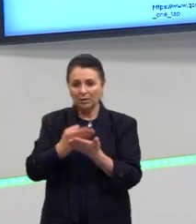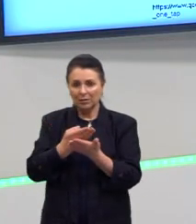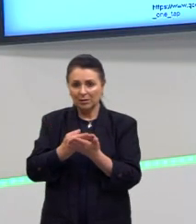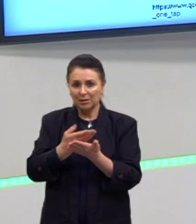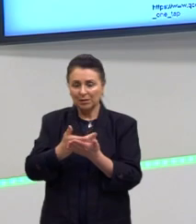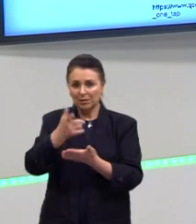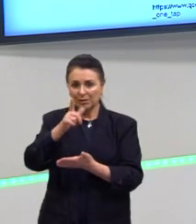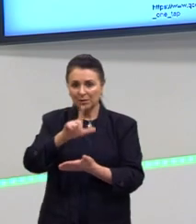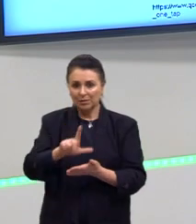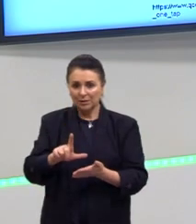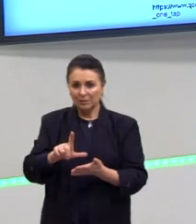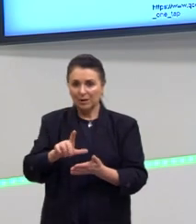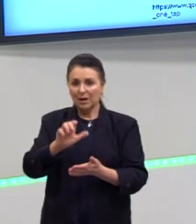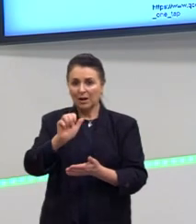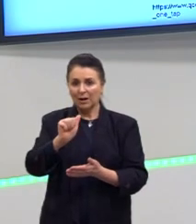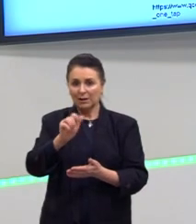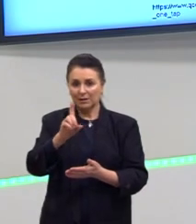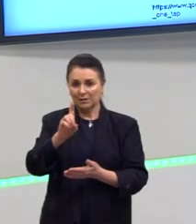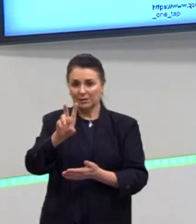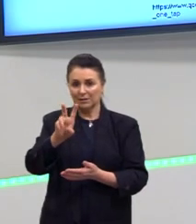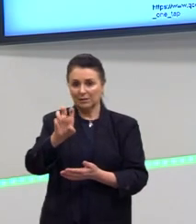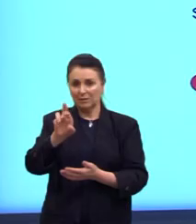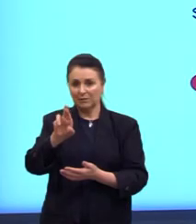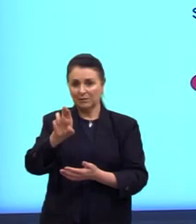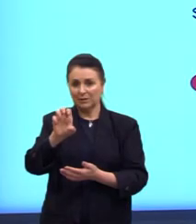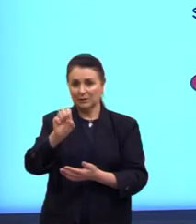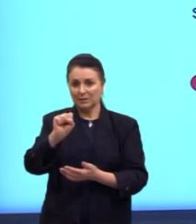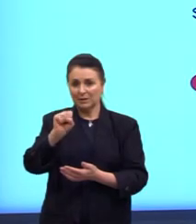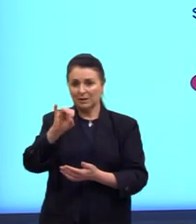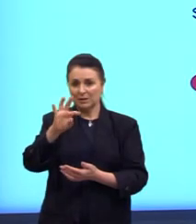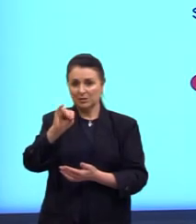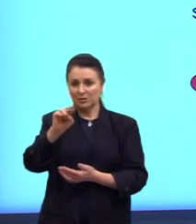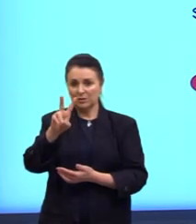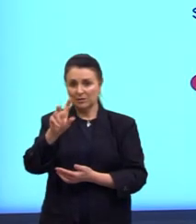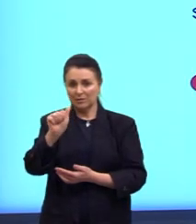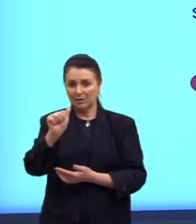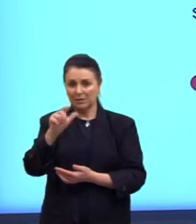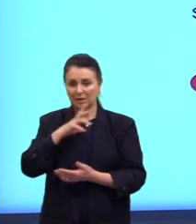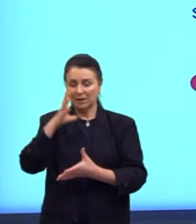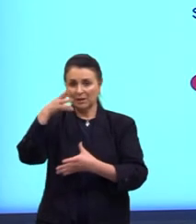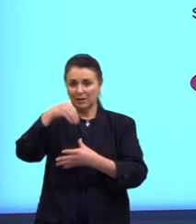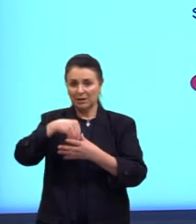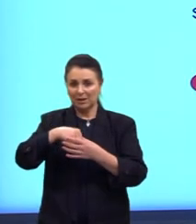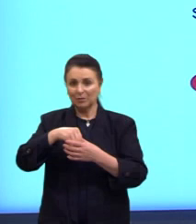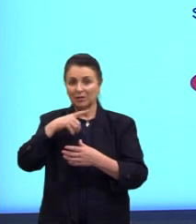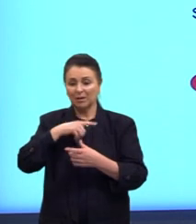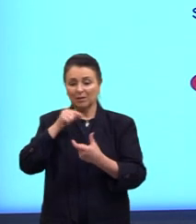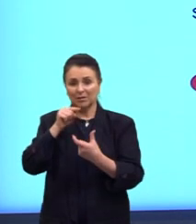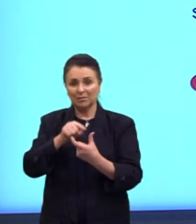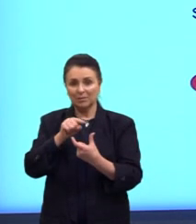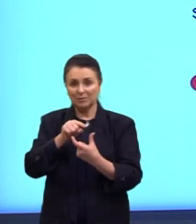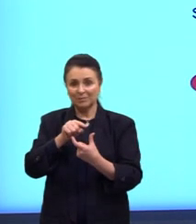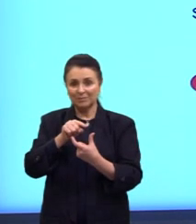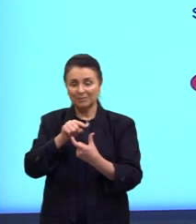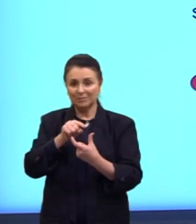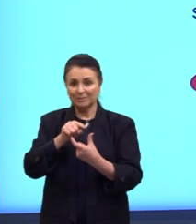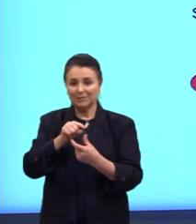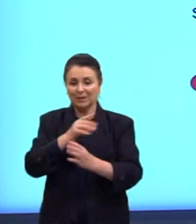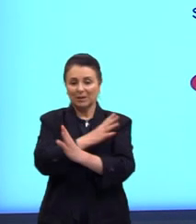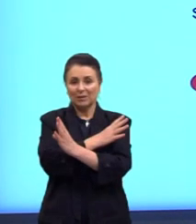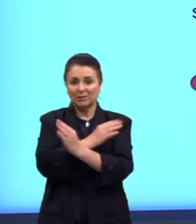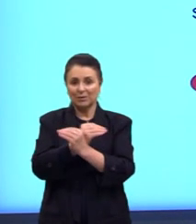adversativas, dentro delas está presente o although. Então, ele é uma conjunção